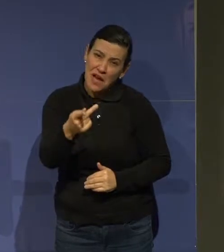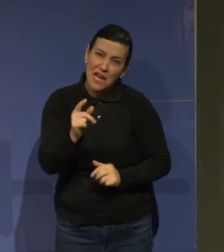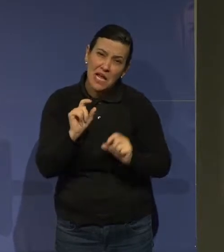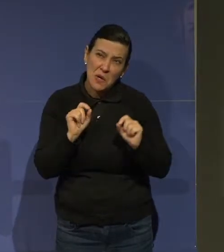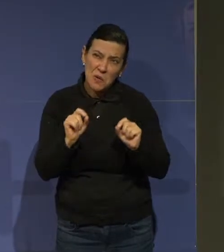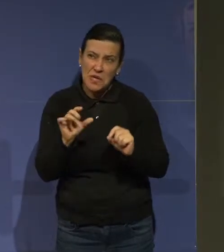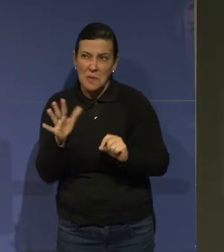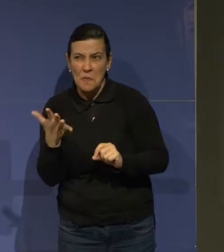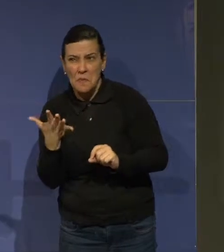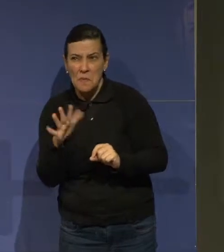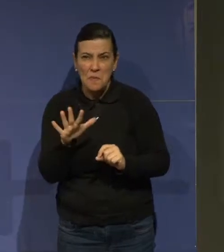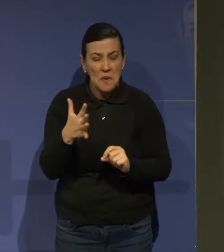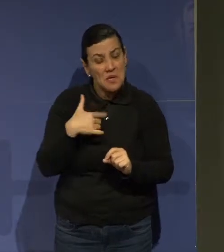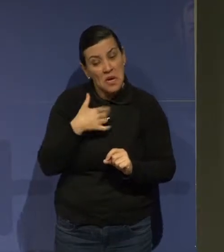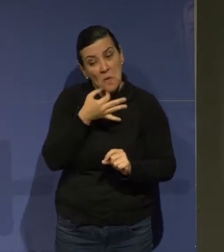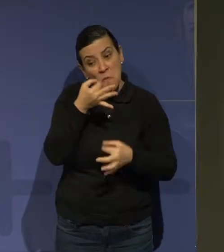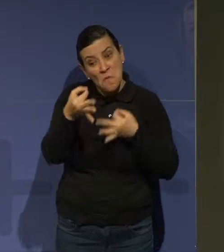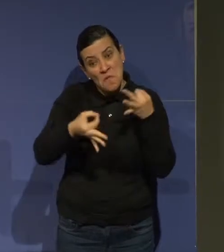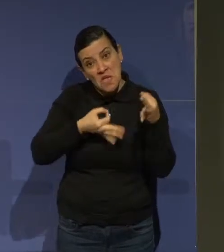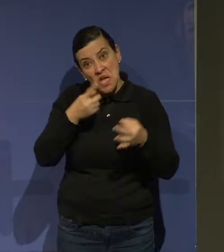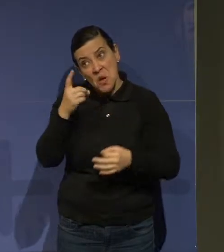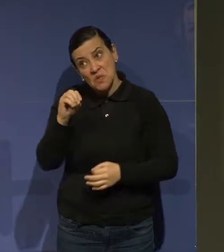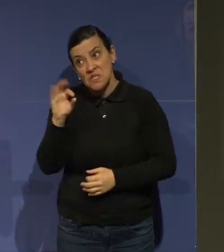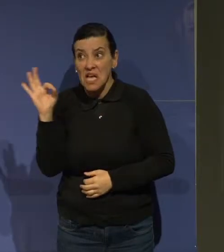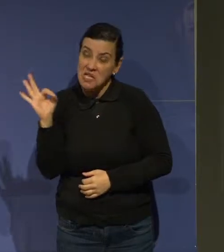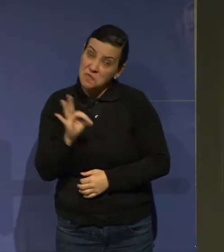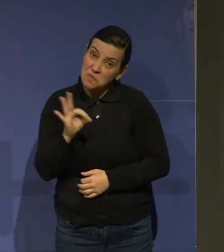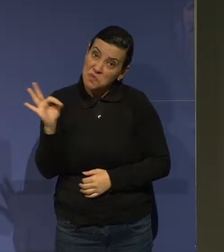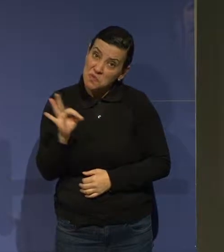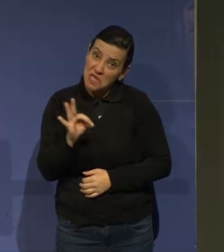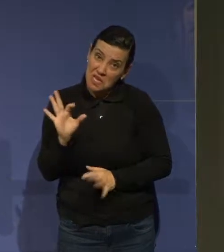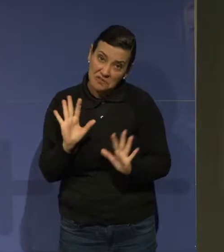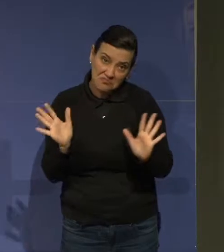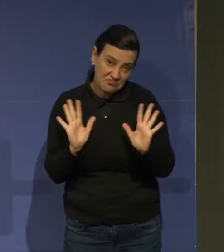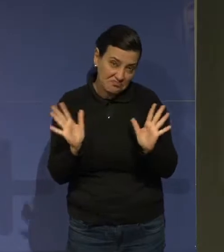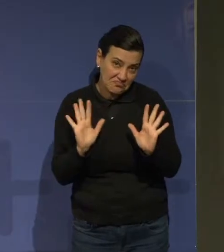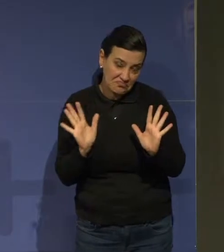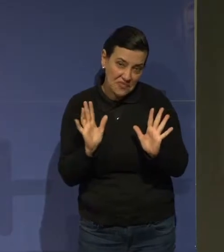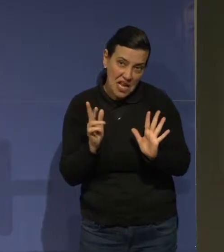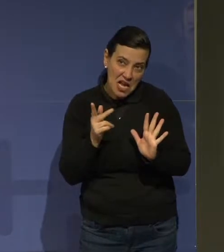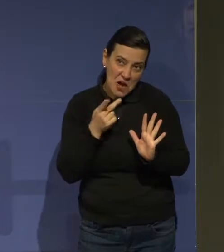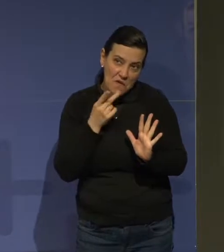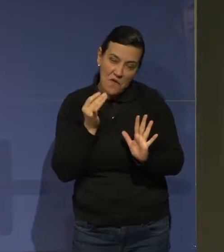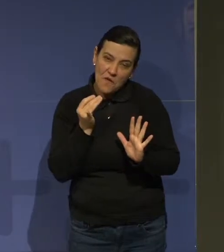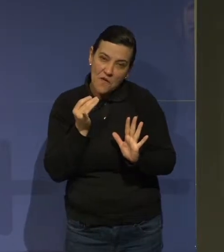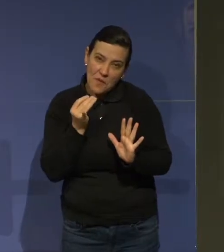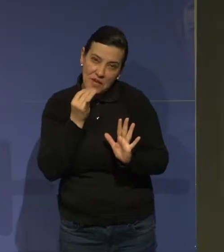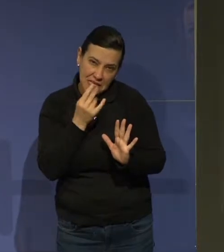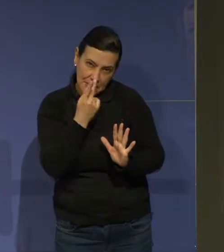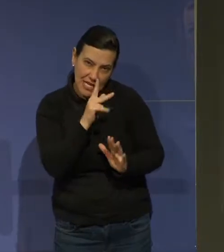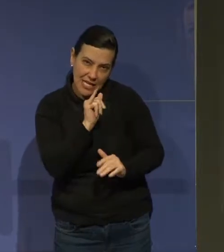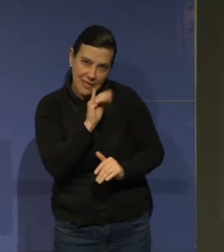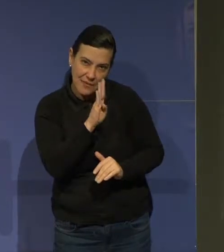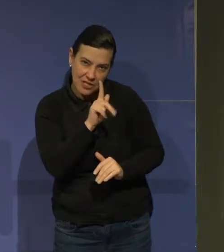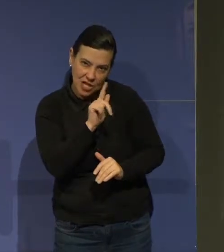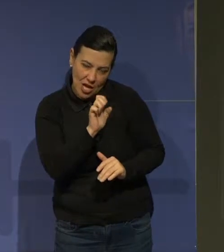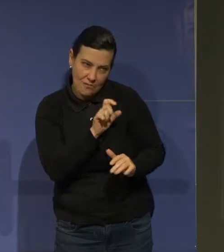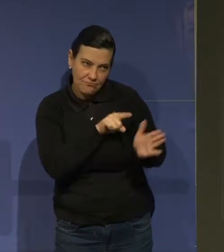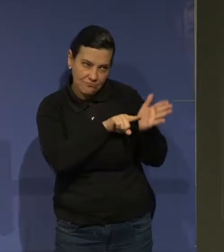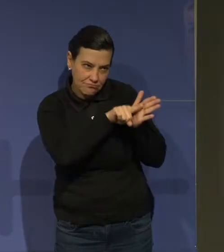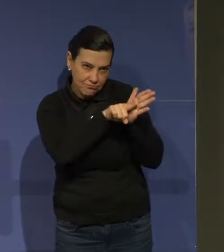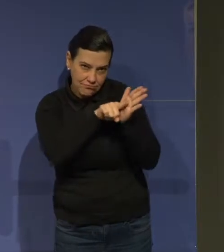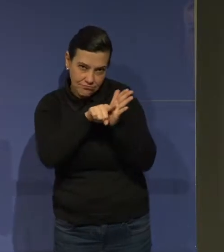de 10%. Eu nem vou contar a barbeiragem que o BGE faz no